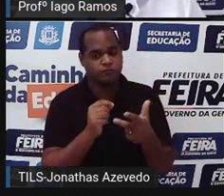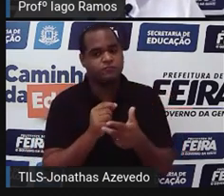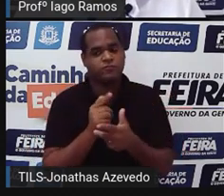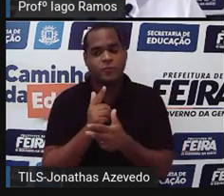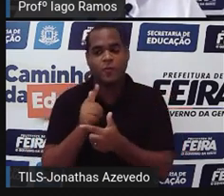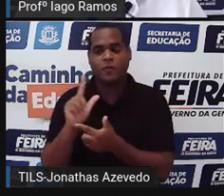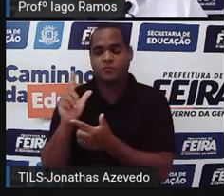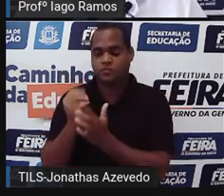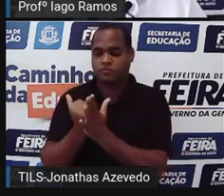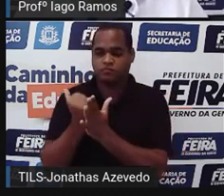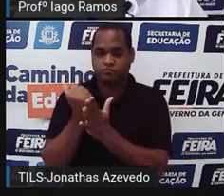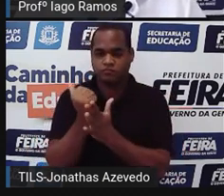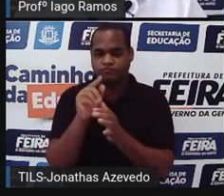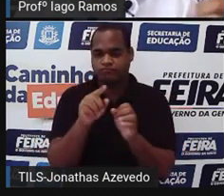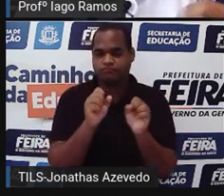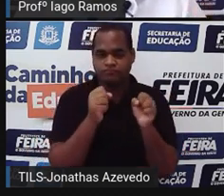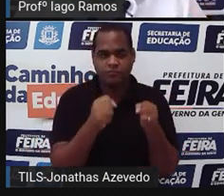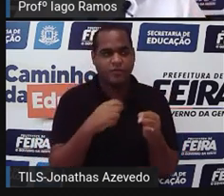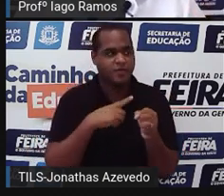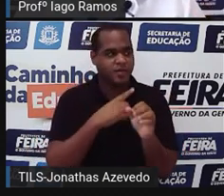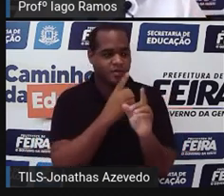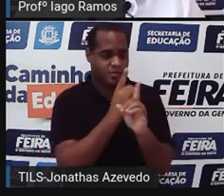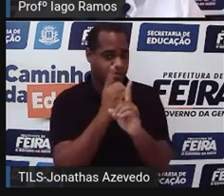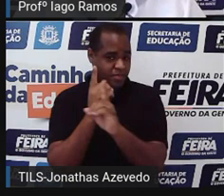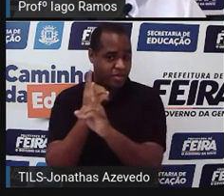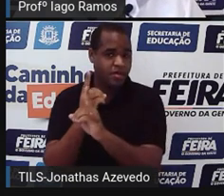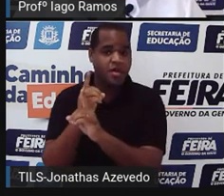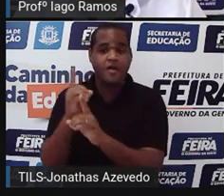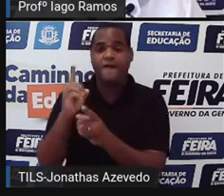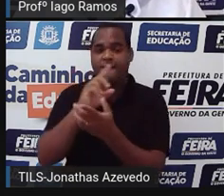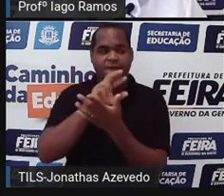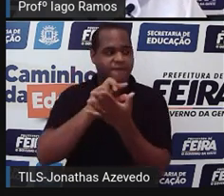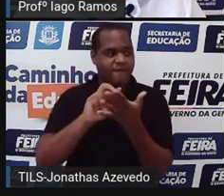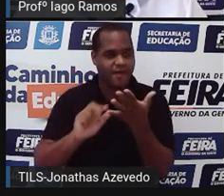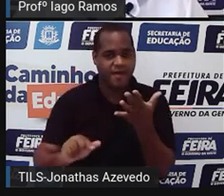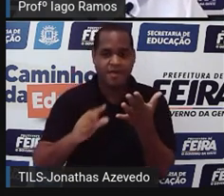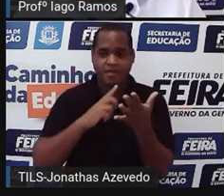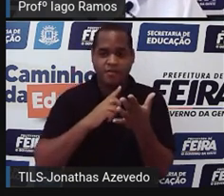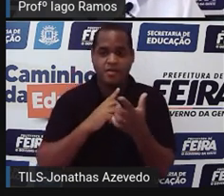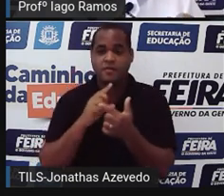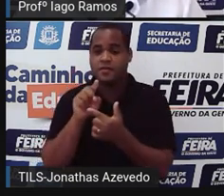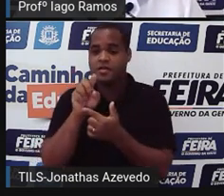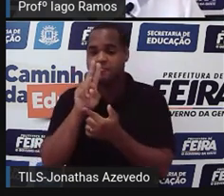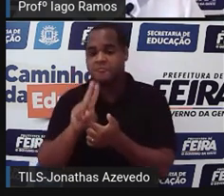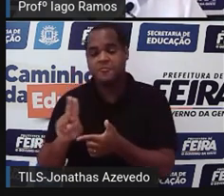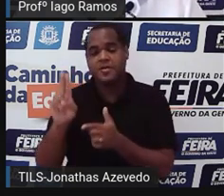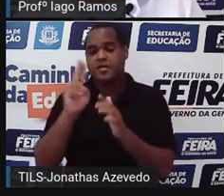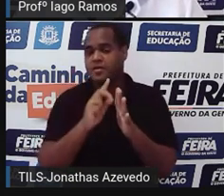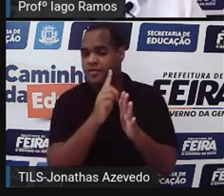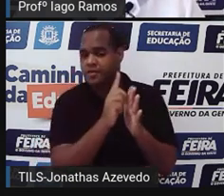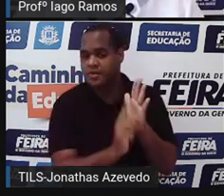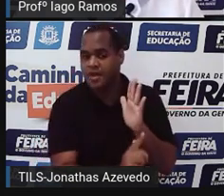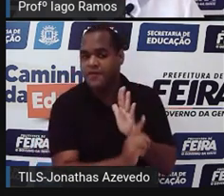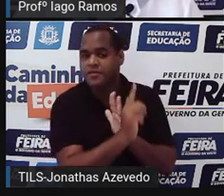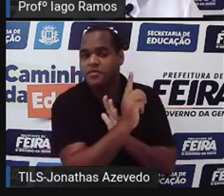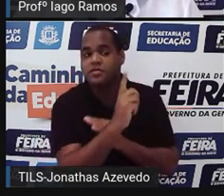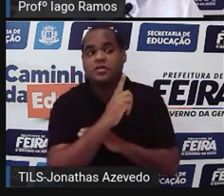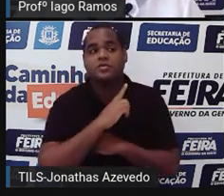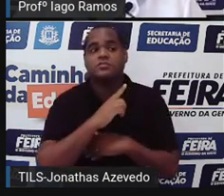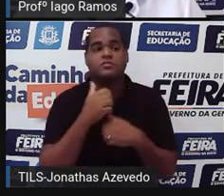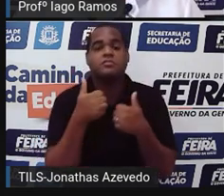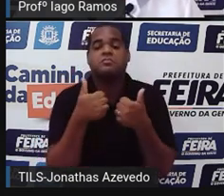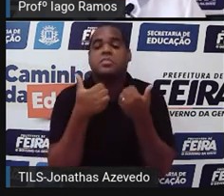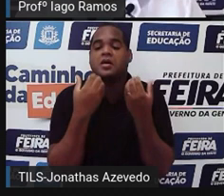a gente viu também quais são as vantagens de usar gráficos, né? Por que que é bom usar gráficos?